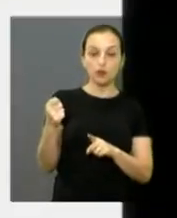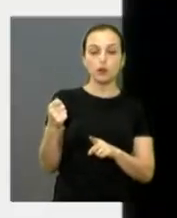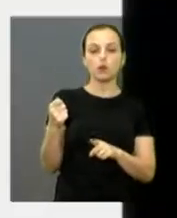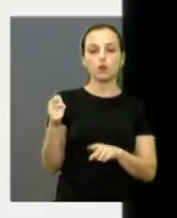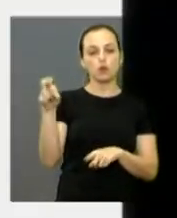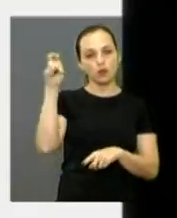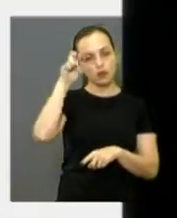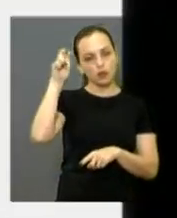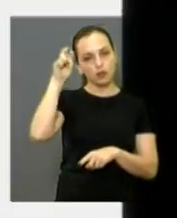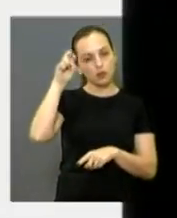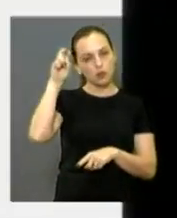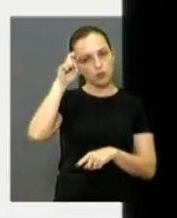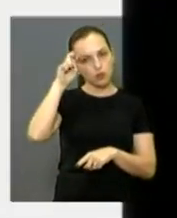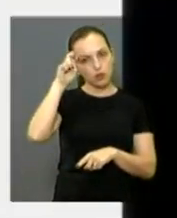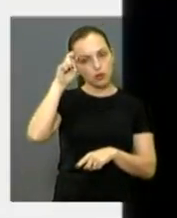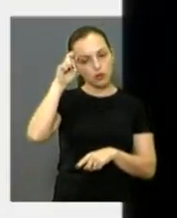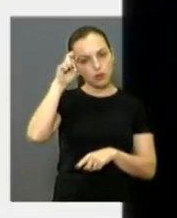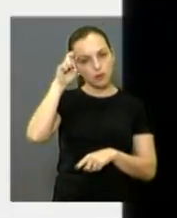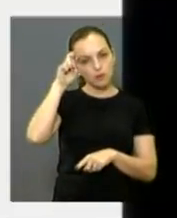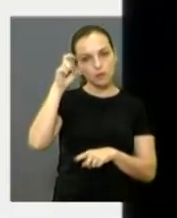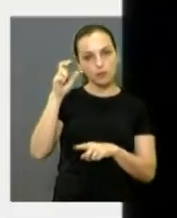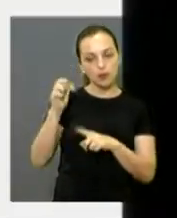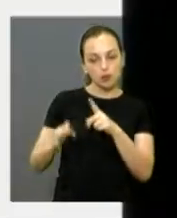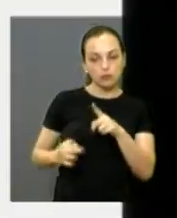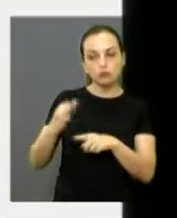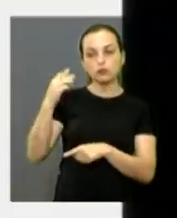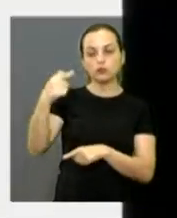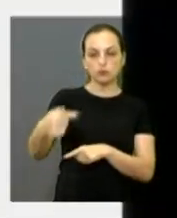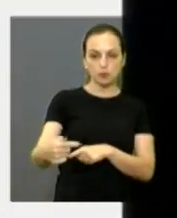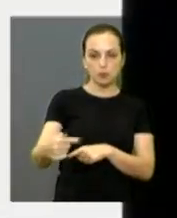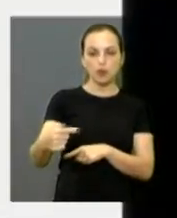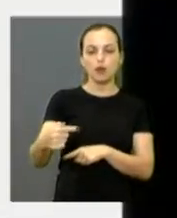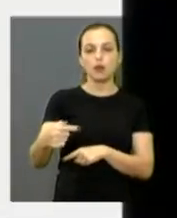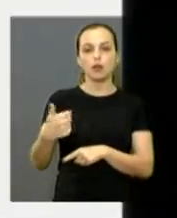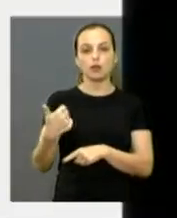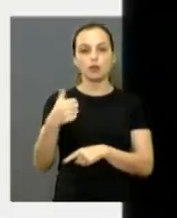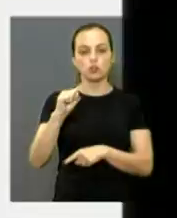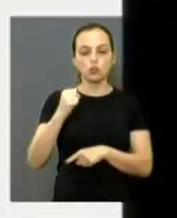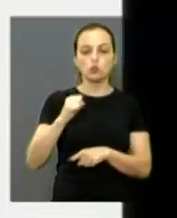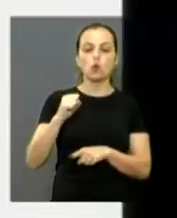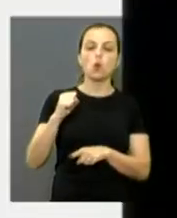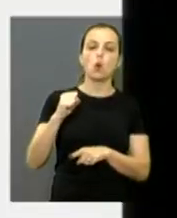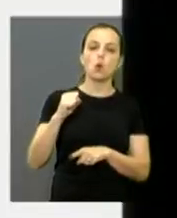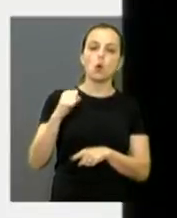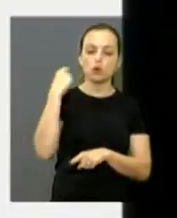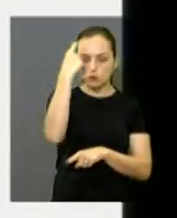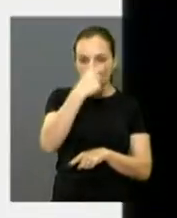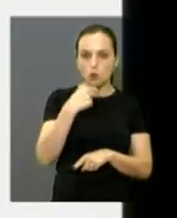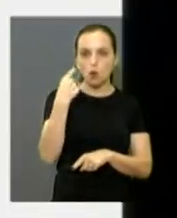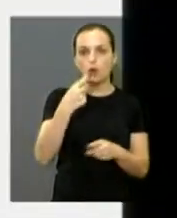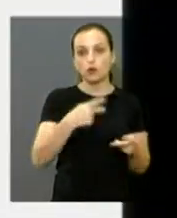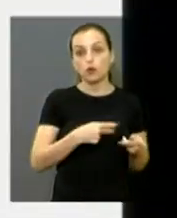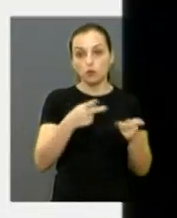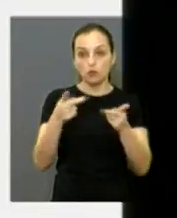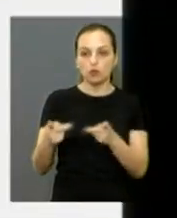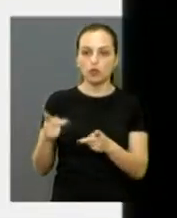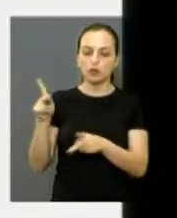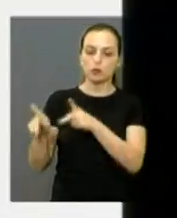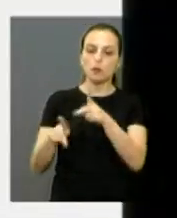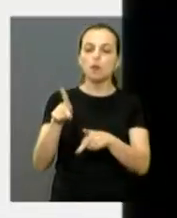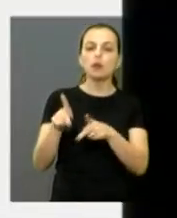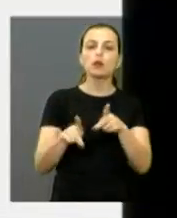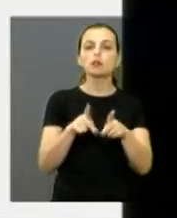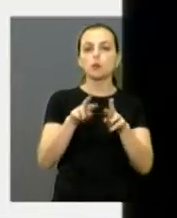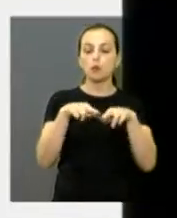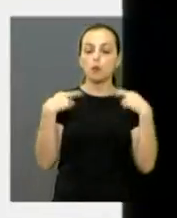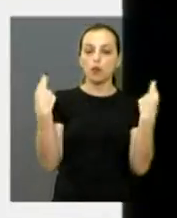quinta-feira que vem, próxima, não, nessa aqui, na outra semana, dia 14, a partir das 18 horas, nós estamos convidando a população para